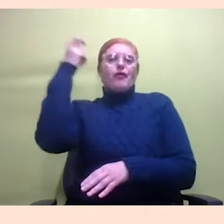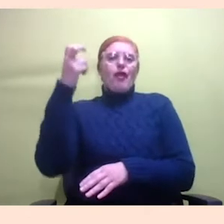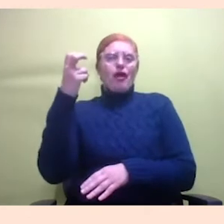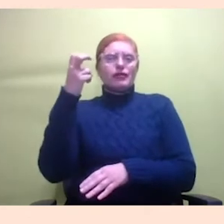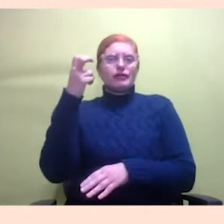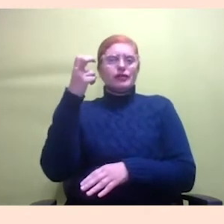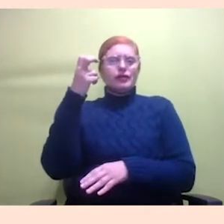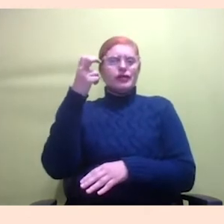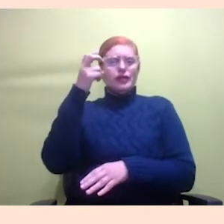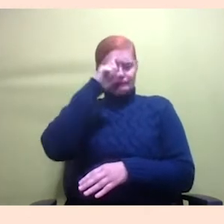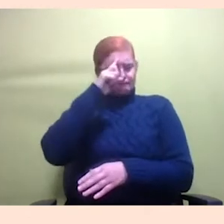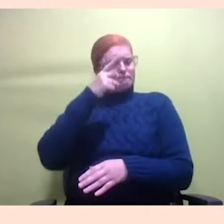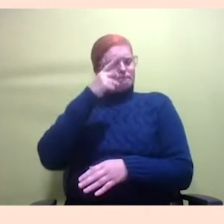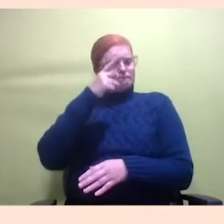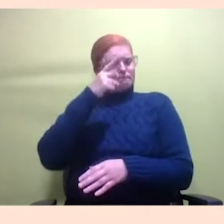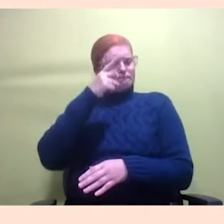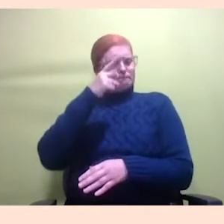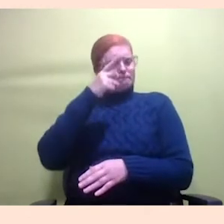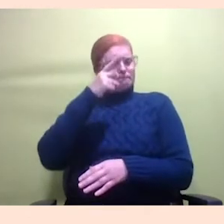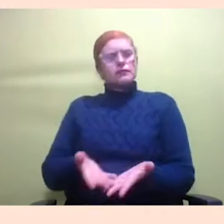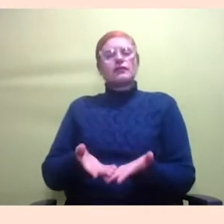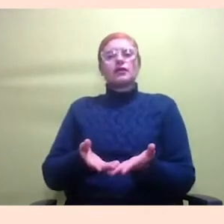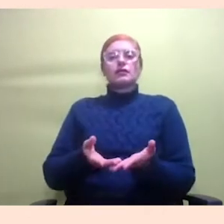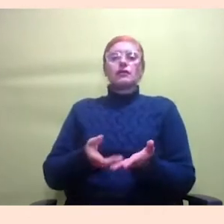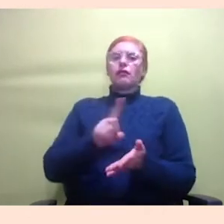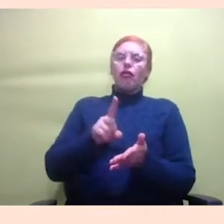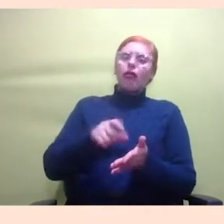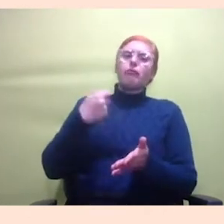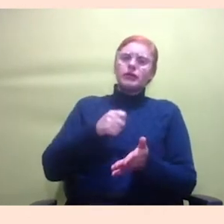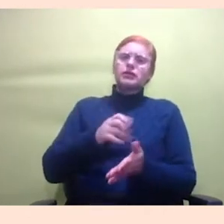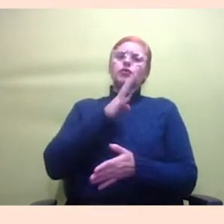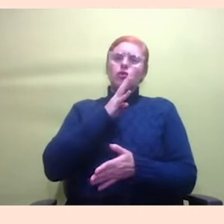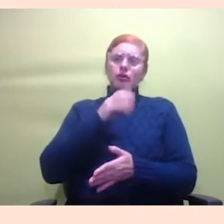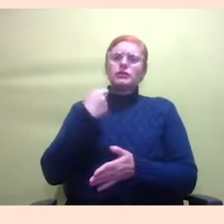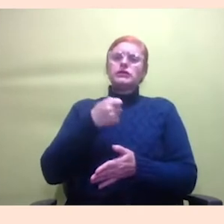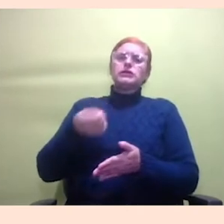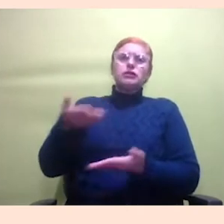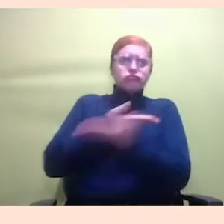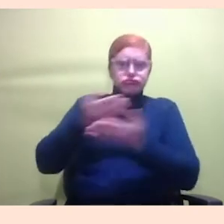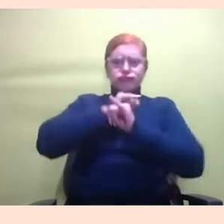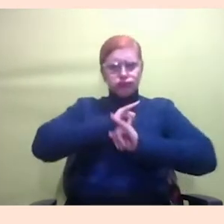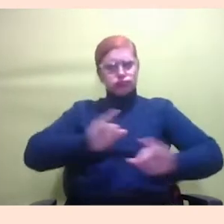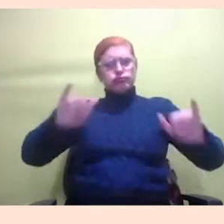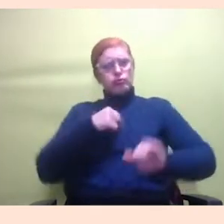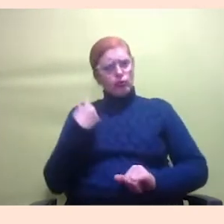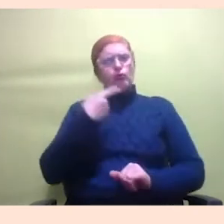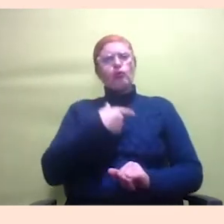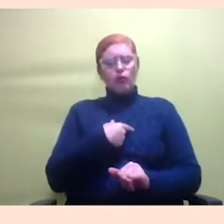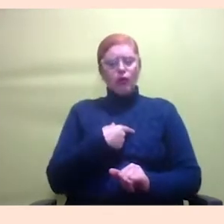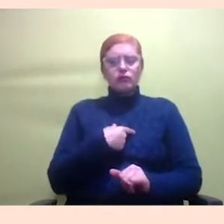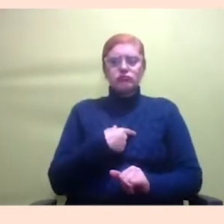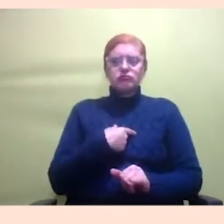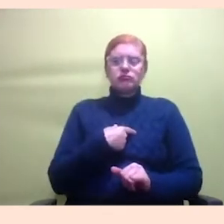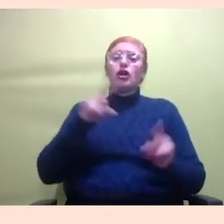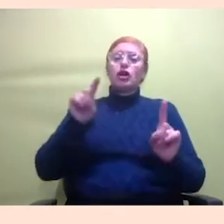fazer com que esse conhecimento seja realmente compartilhado entre todas nós e legitimado por todas nós. Então, aí é um desafio mais